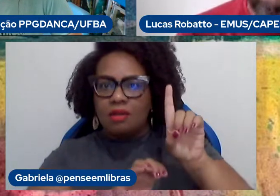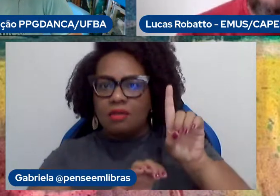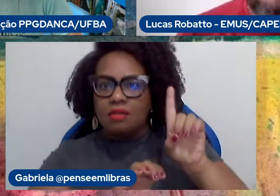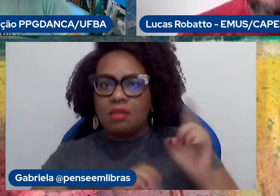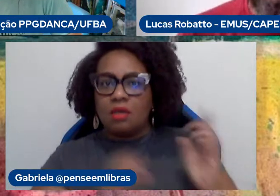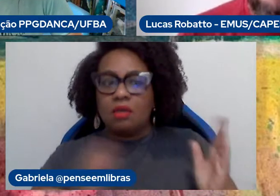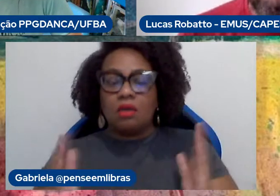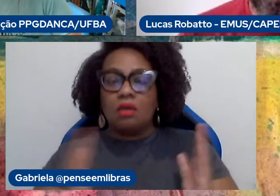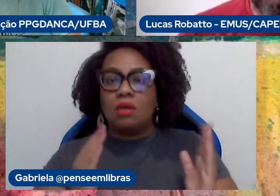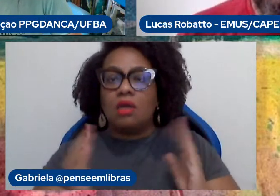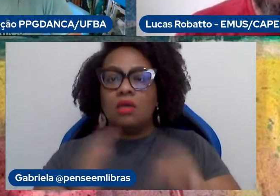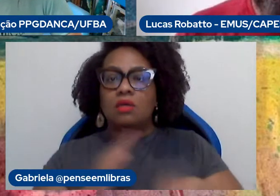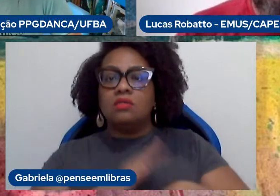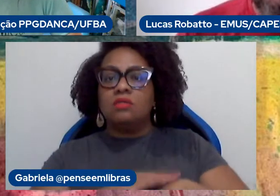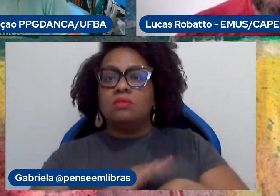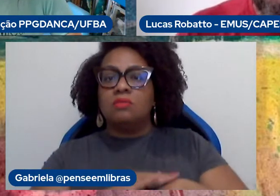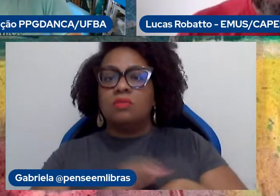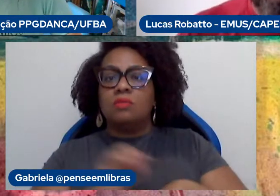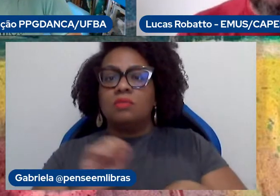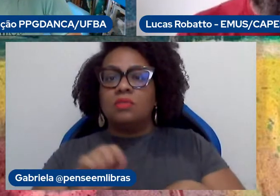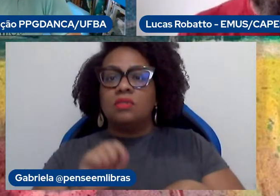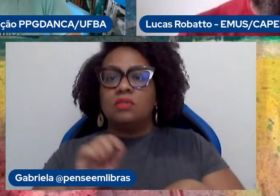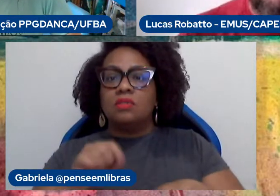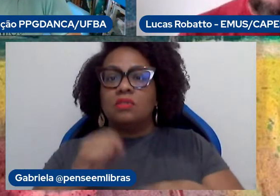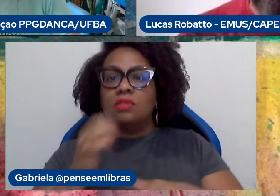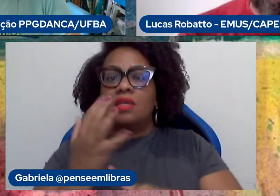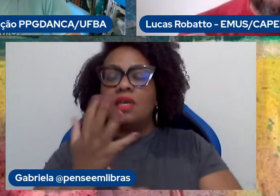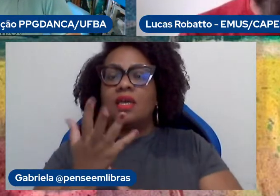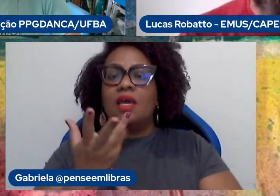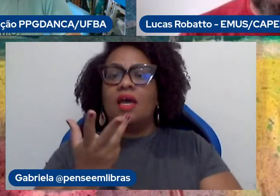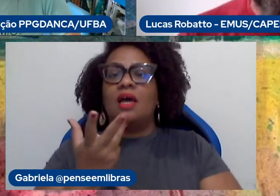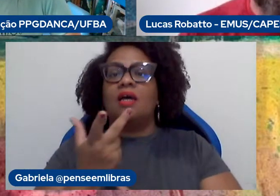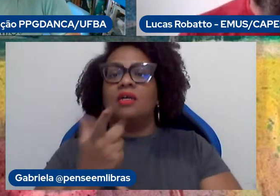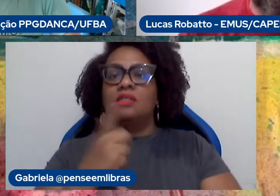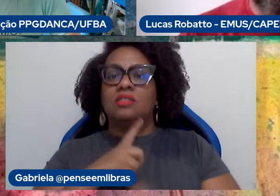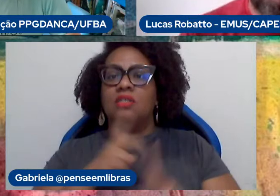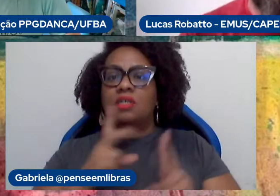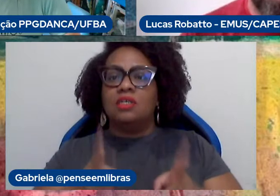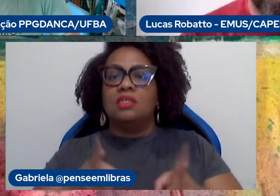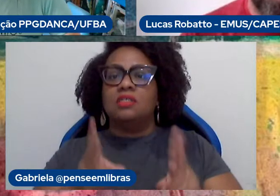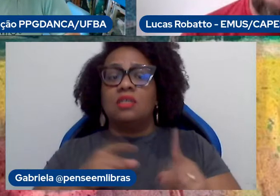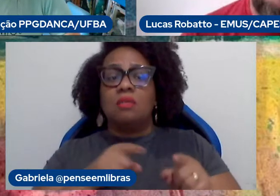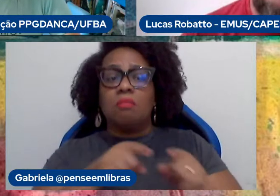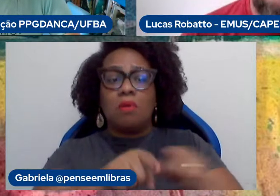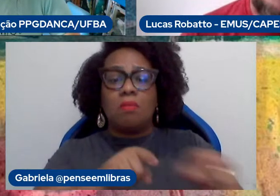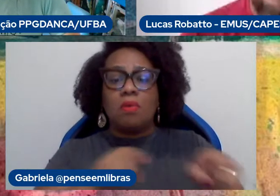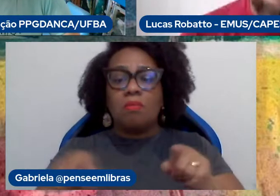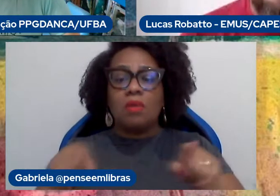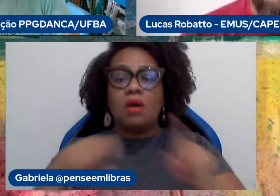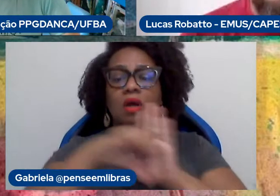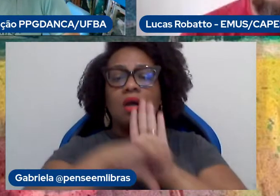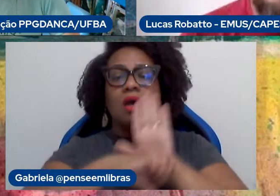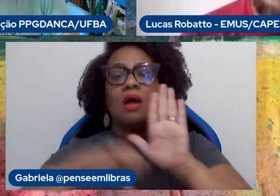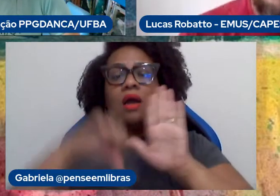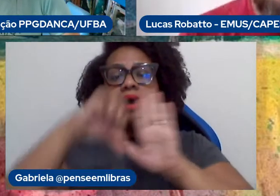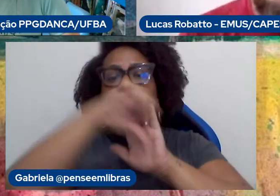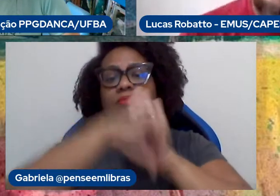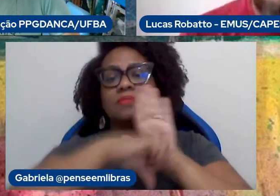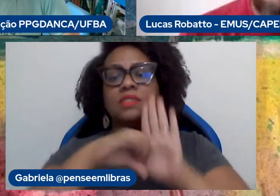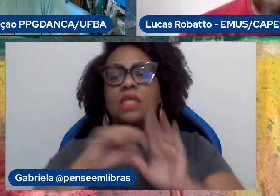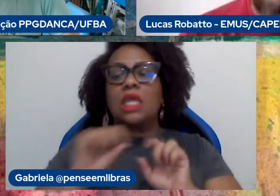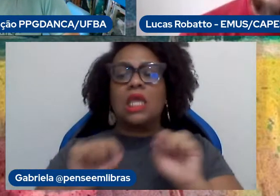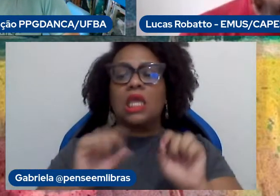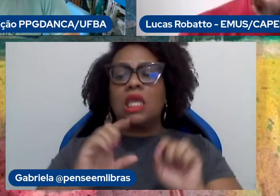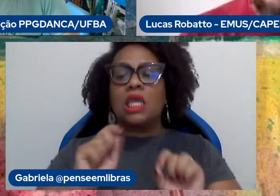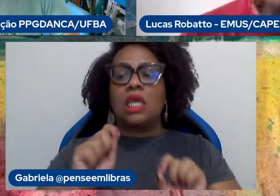as áreas fazem essas indicações para a CAPES de quem vão ser as novas coordenações. Então, e nós